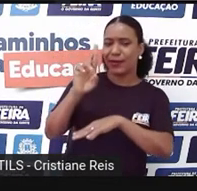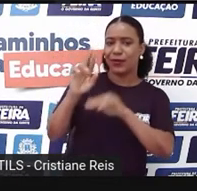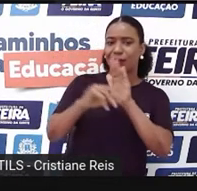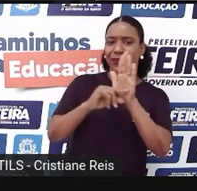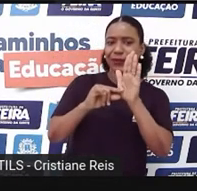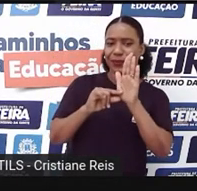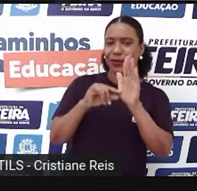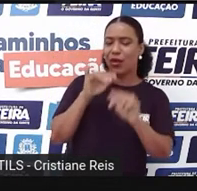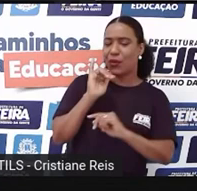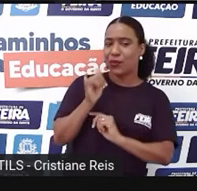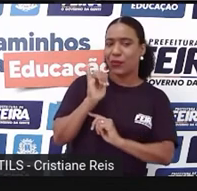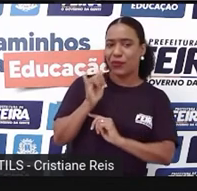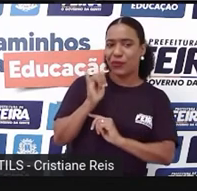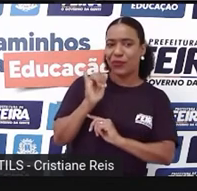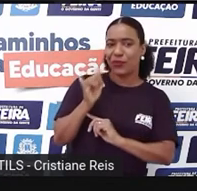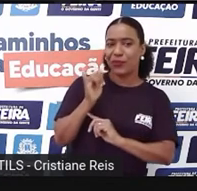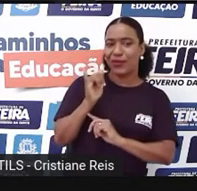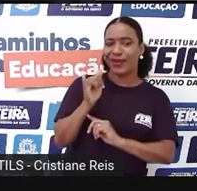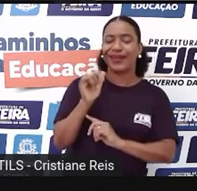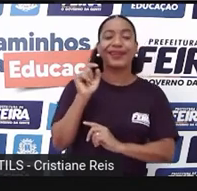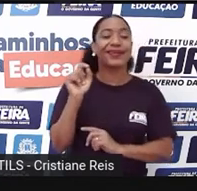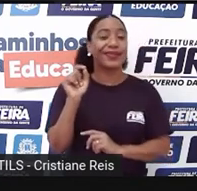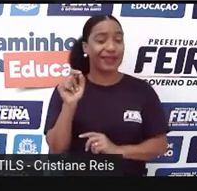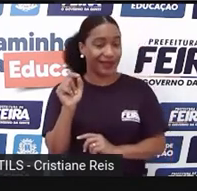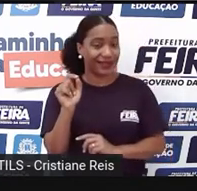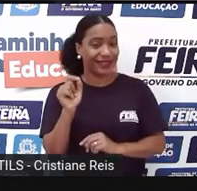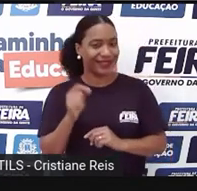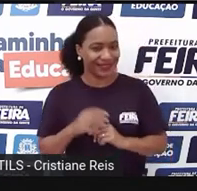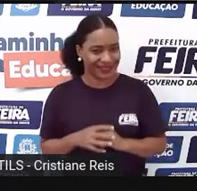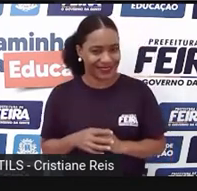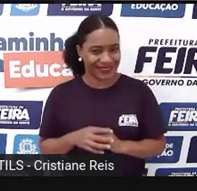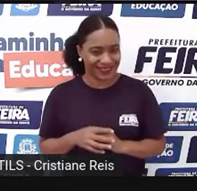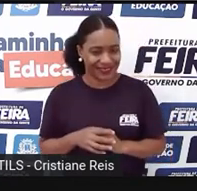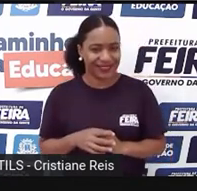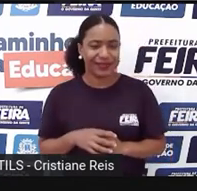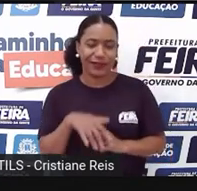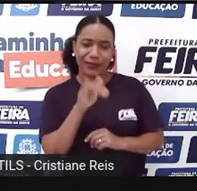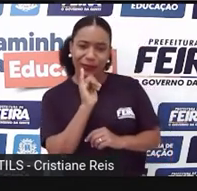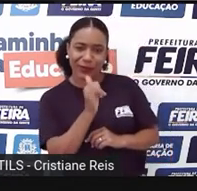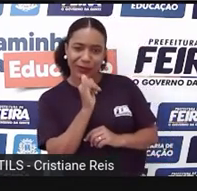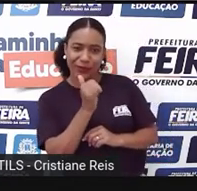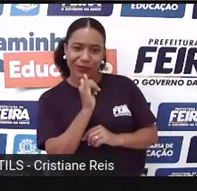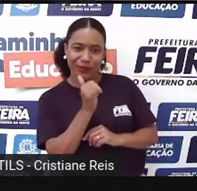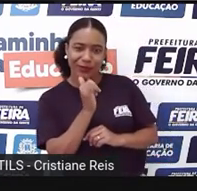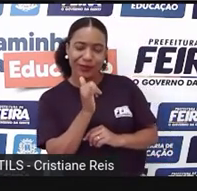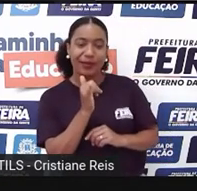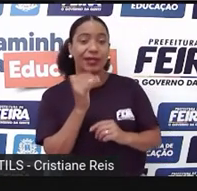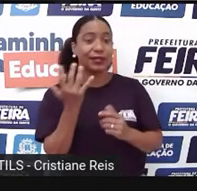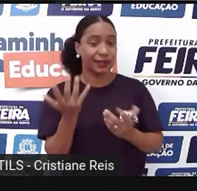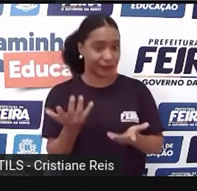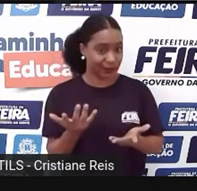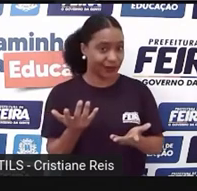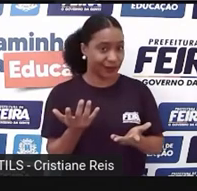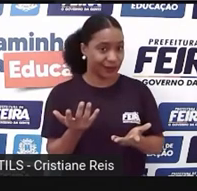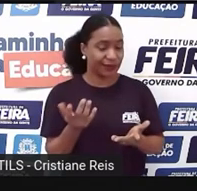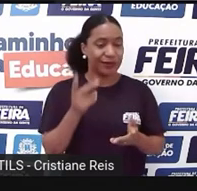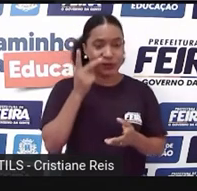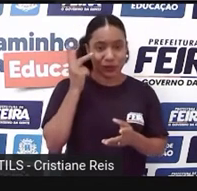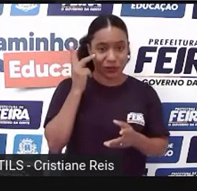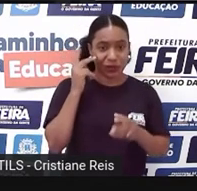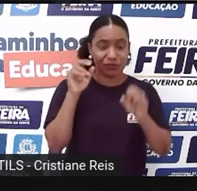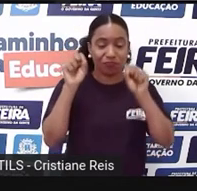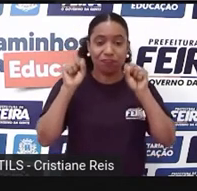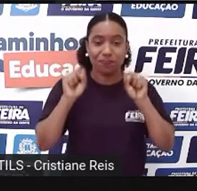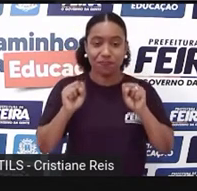going To be the point Of you To tell the story Então quem será O narrador Qual será O ponto de vista Para contar a